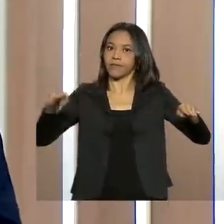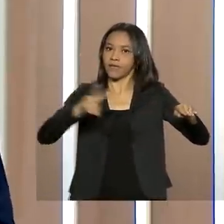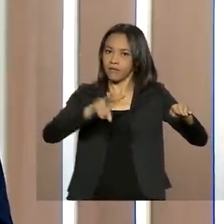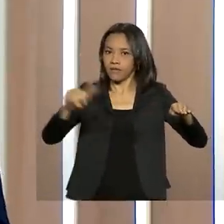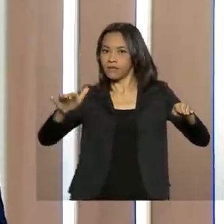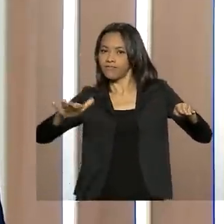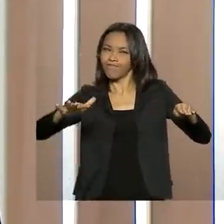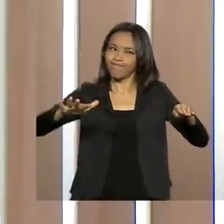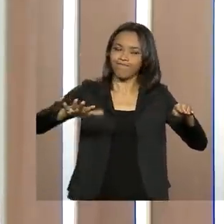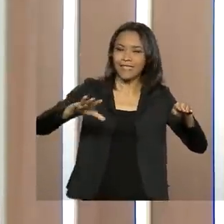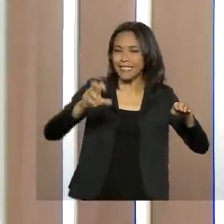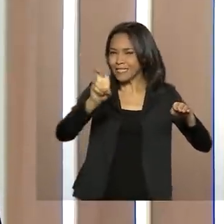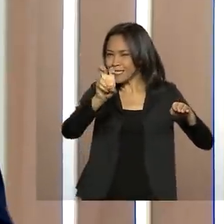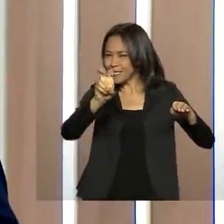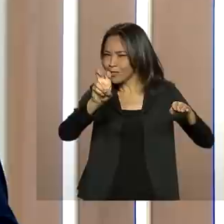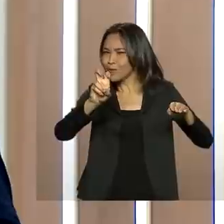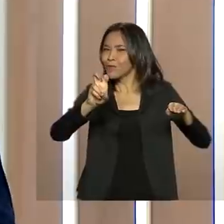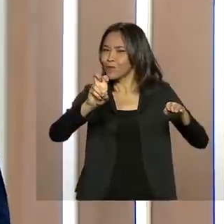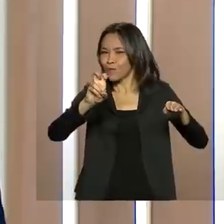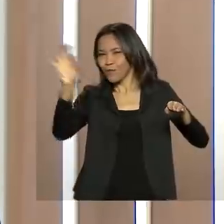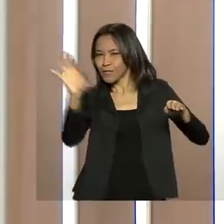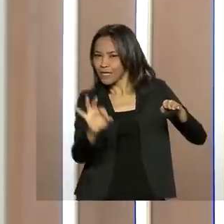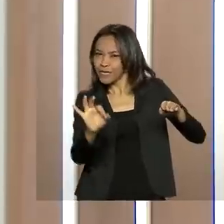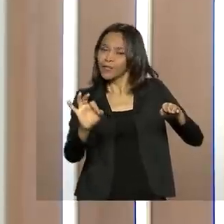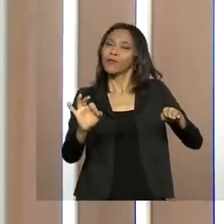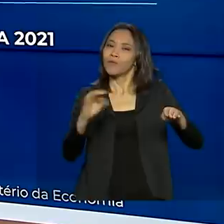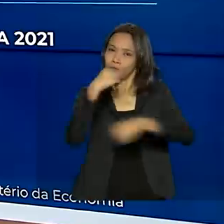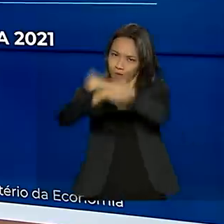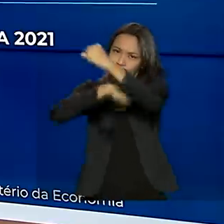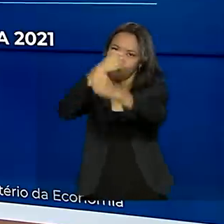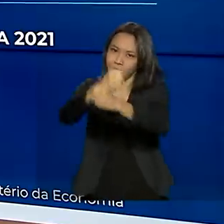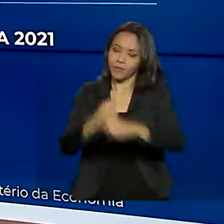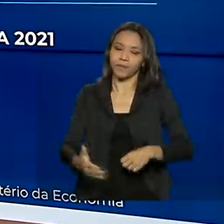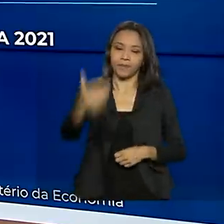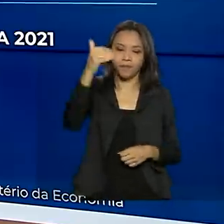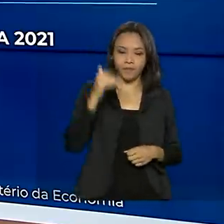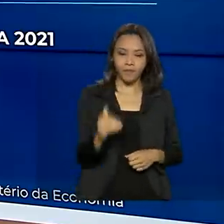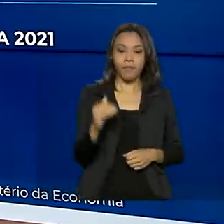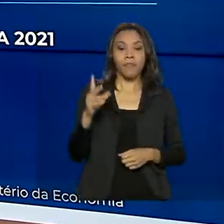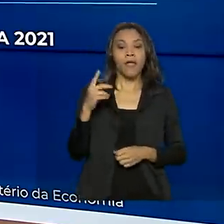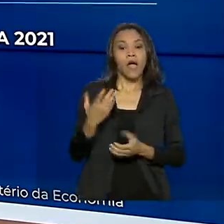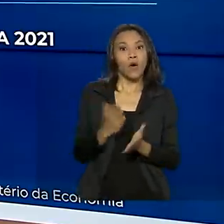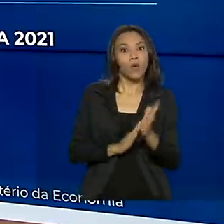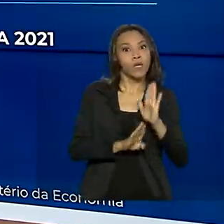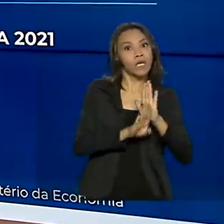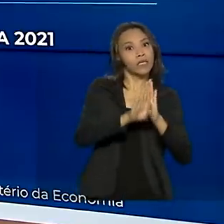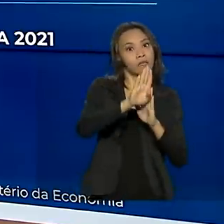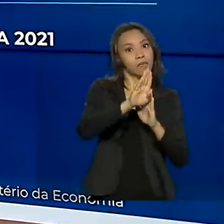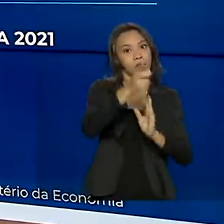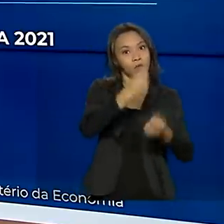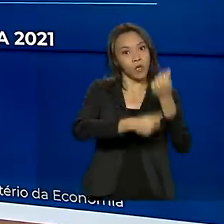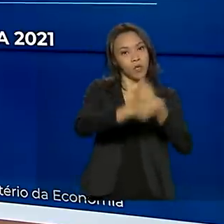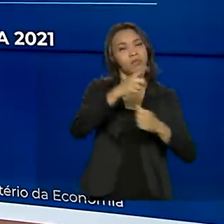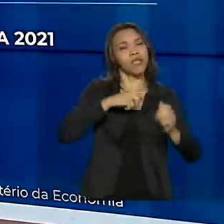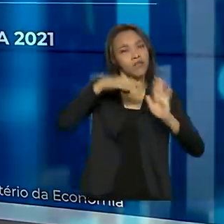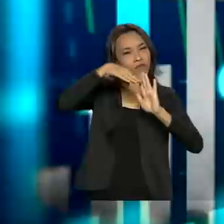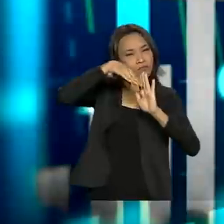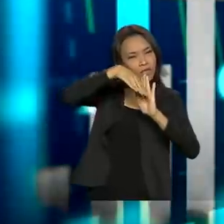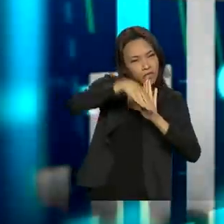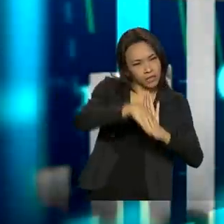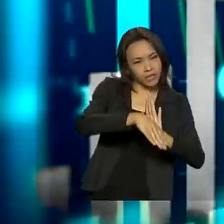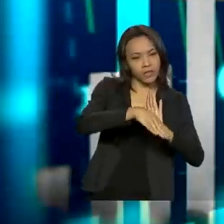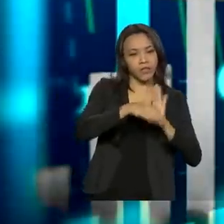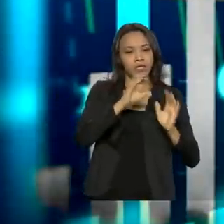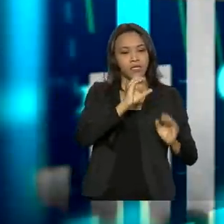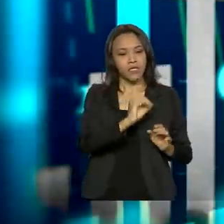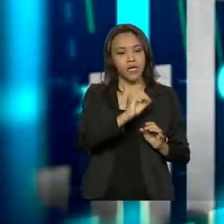ser algo em torno de 5% para 2022. Já em termos de crescimento econômico, houve um ligeiro declínio de 0,06%,